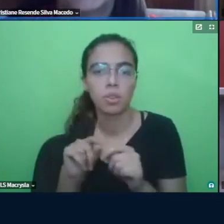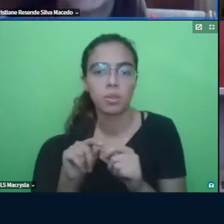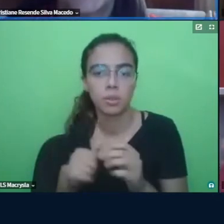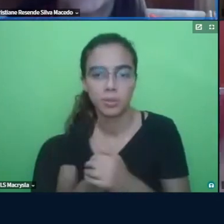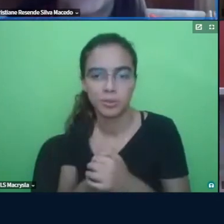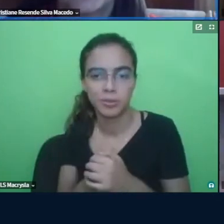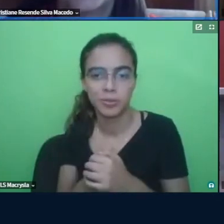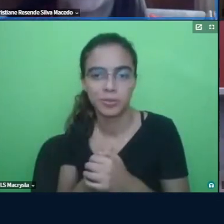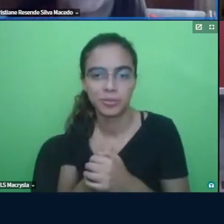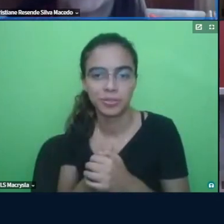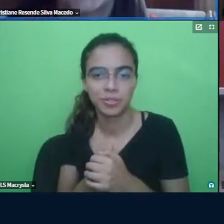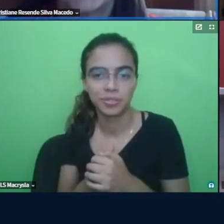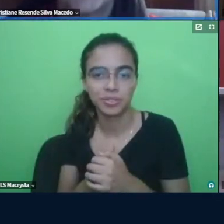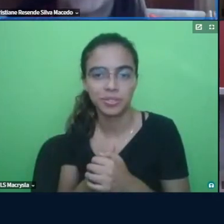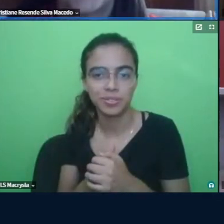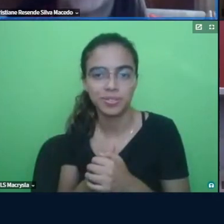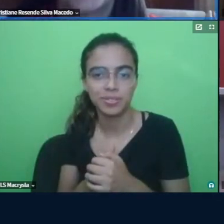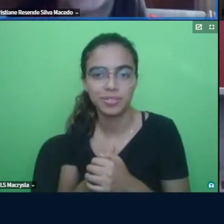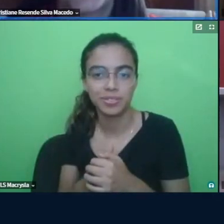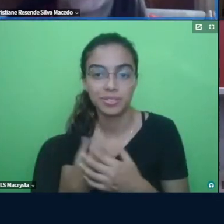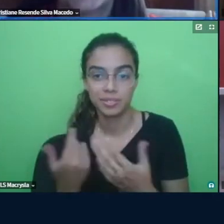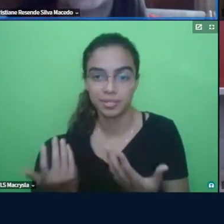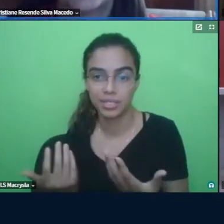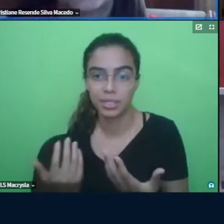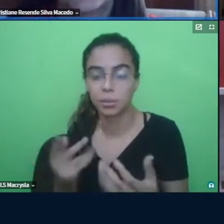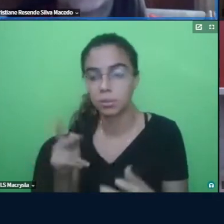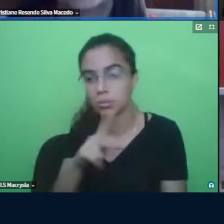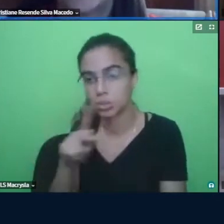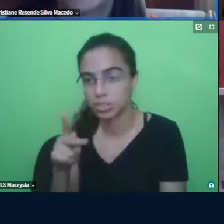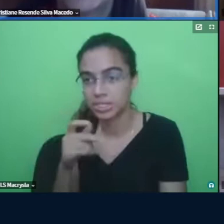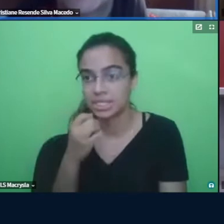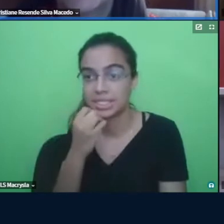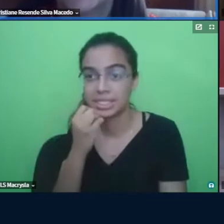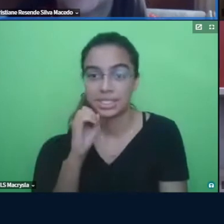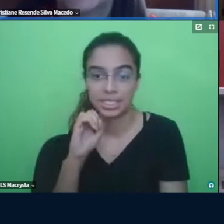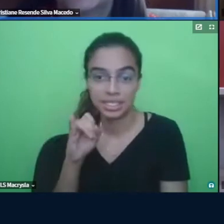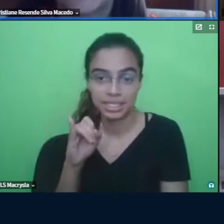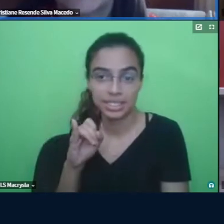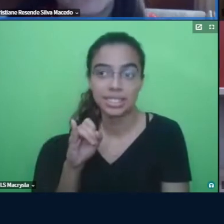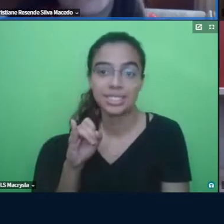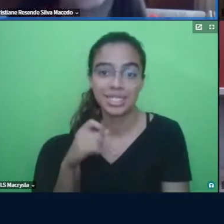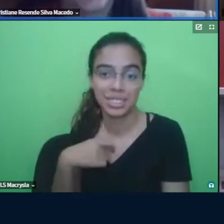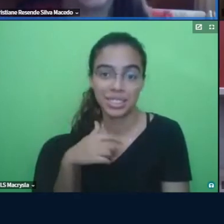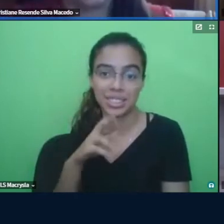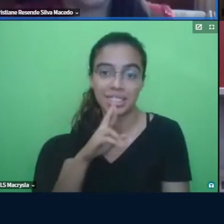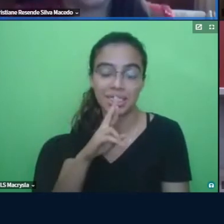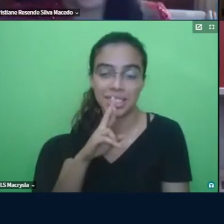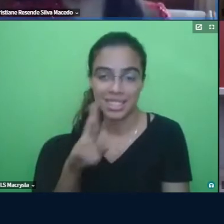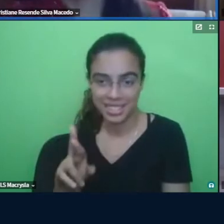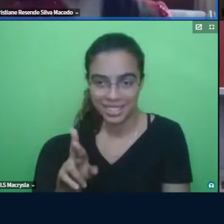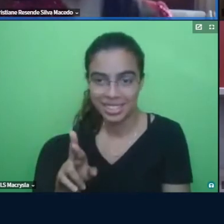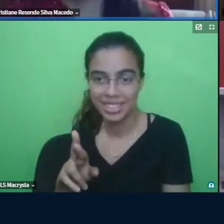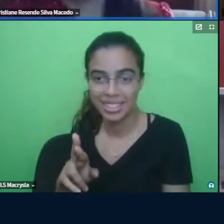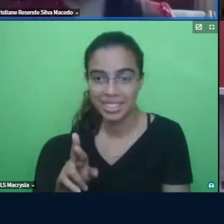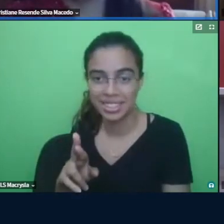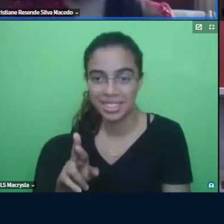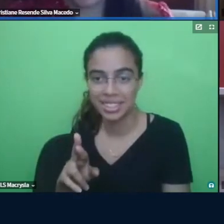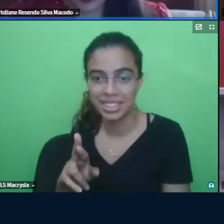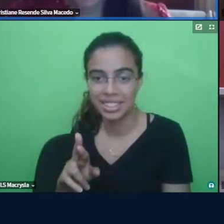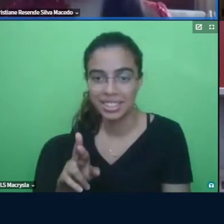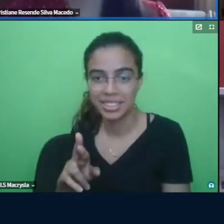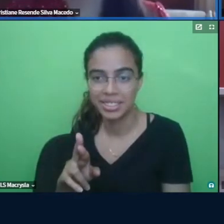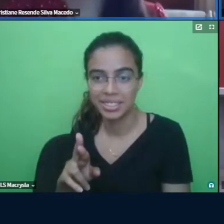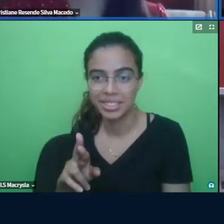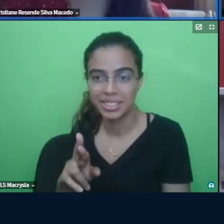olha eu acho que professor se eu tivesse a resposta para essa pergunta que coisa né